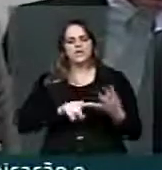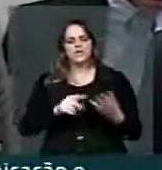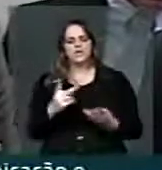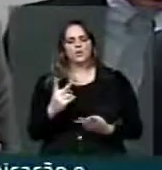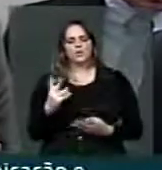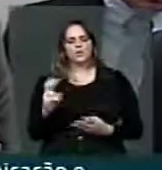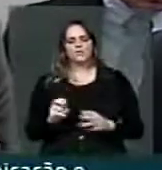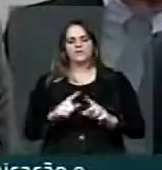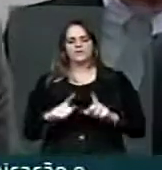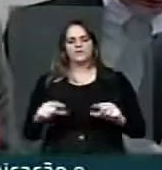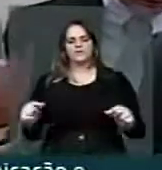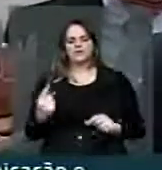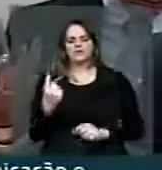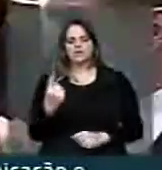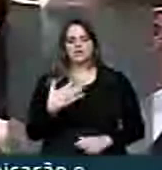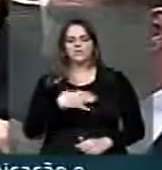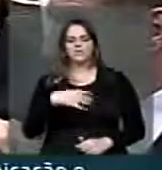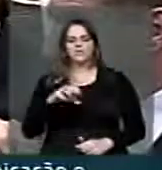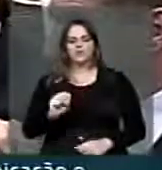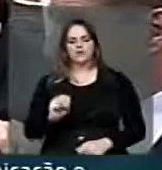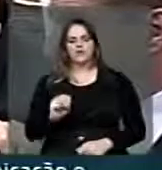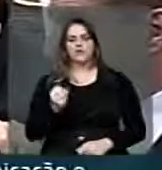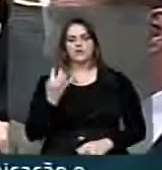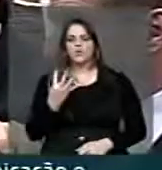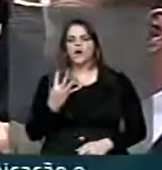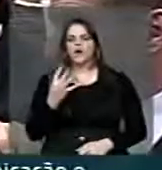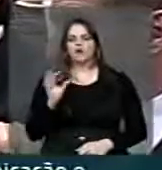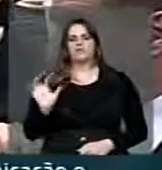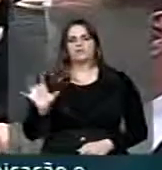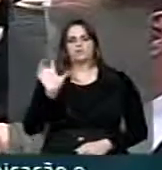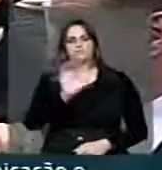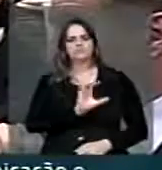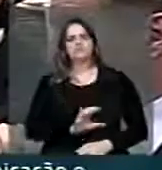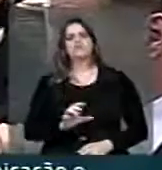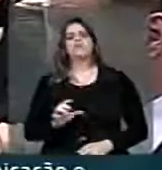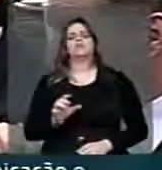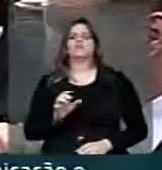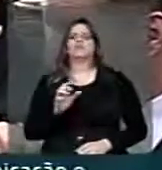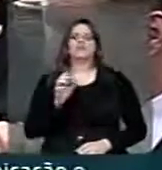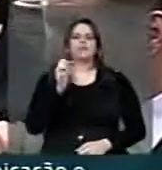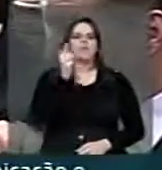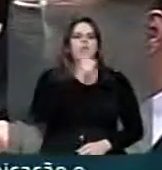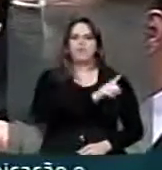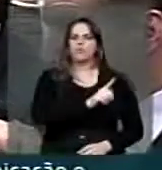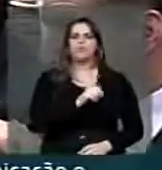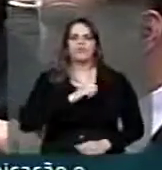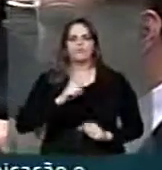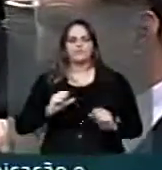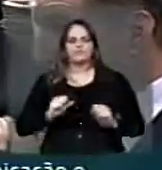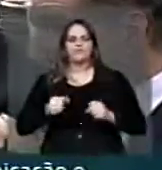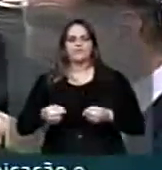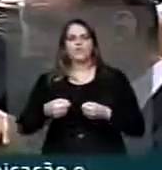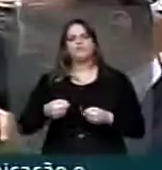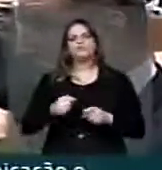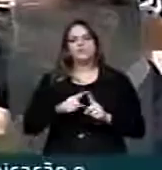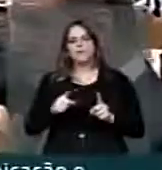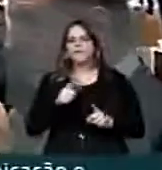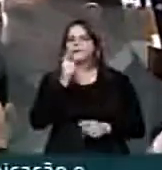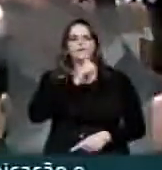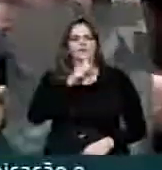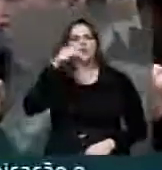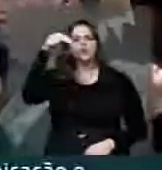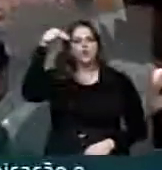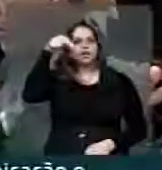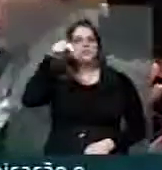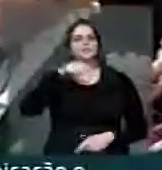Brasília e uma em Salvador. Quatro regiões brasileiras, não conseguimos, deputado apesar do esforço de vossa excelência ir para a região norte, mas